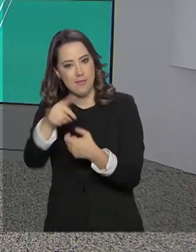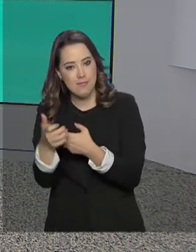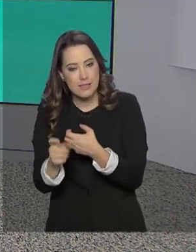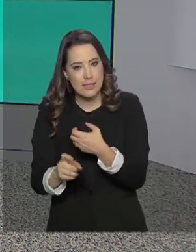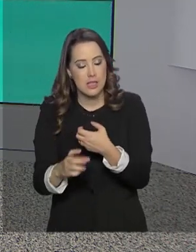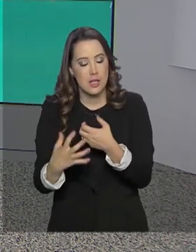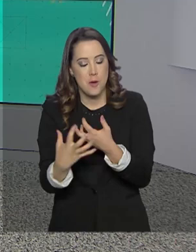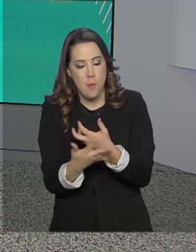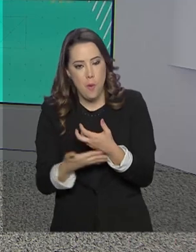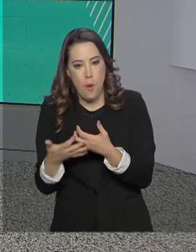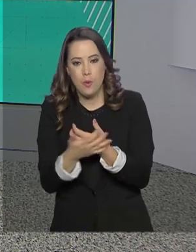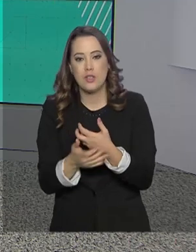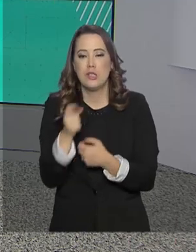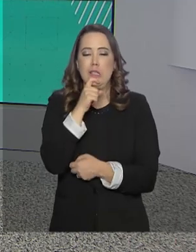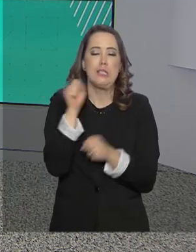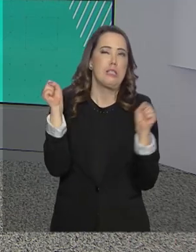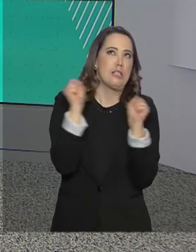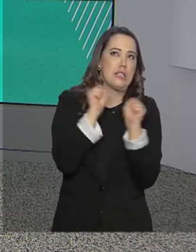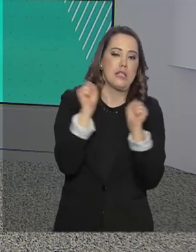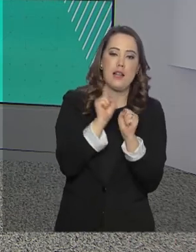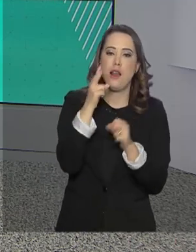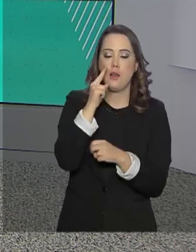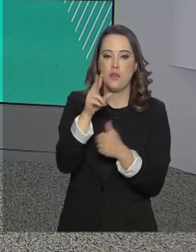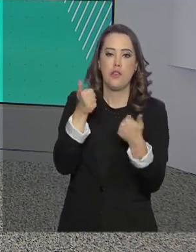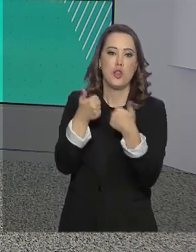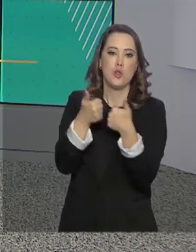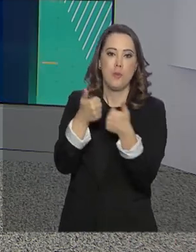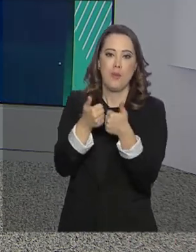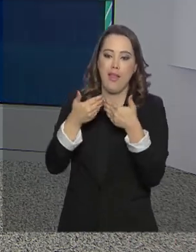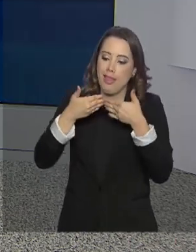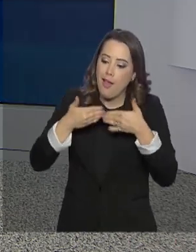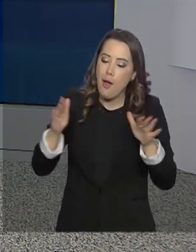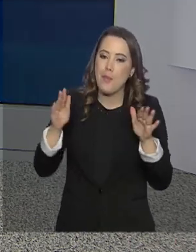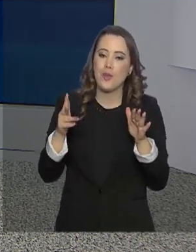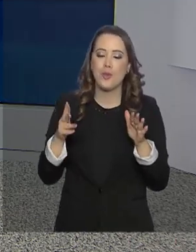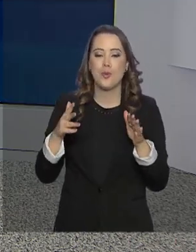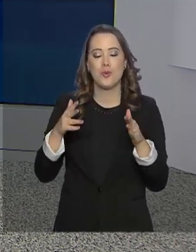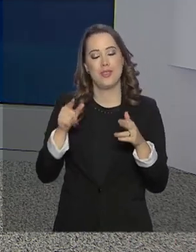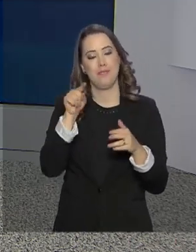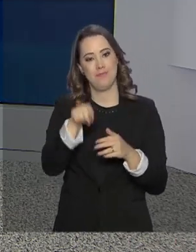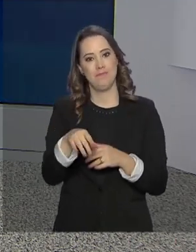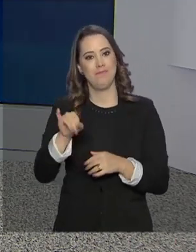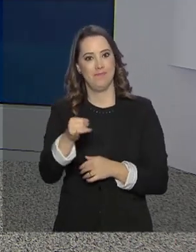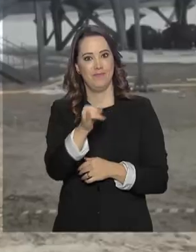os preparativos para a reinauguração da Estação Comandante Ferraz, marcada para janeiro.